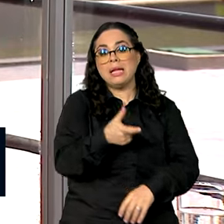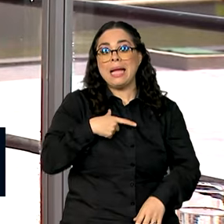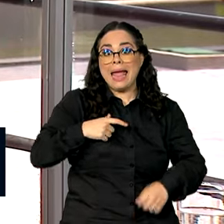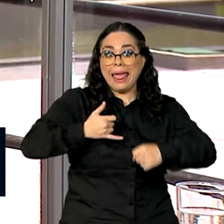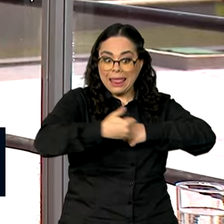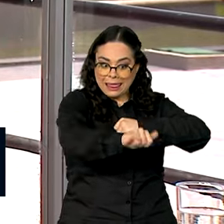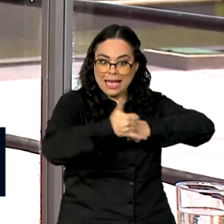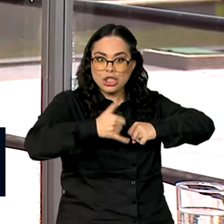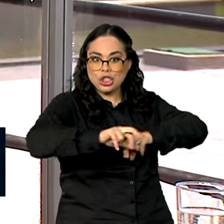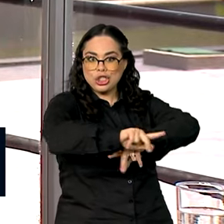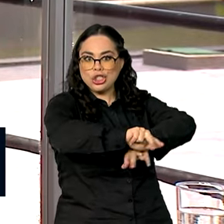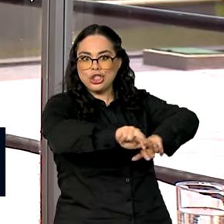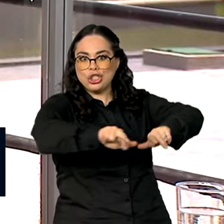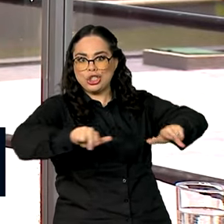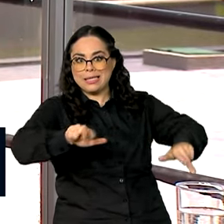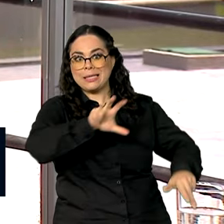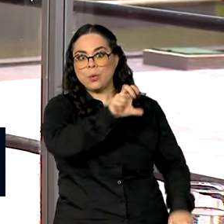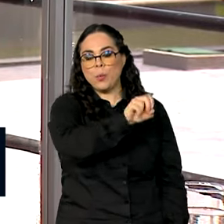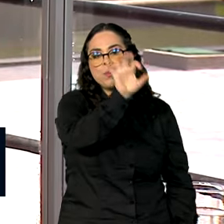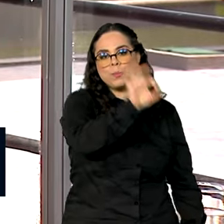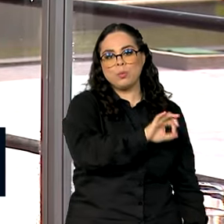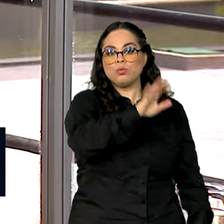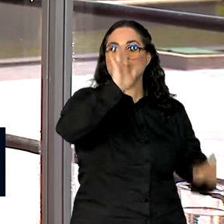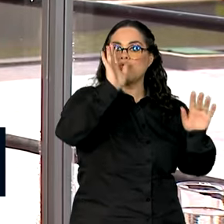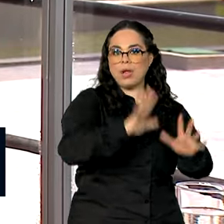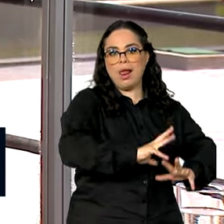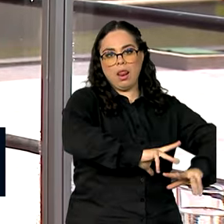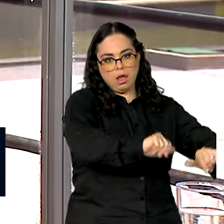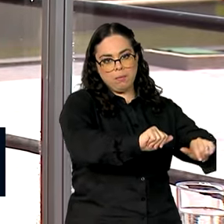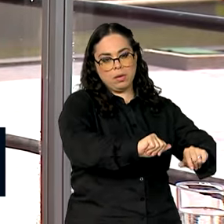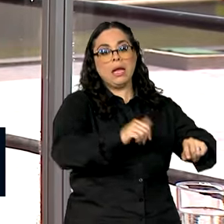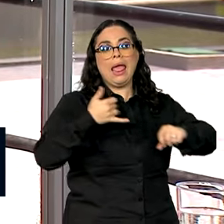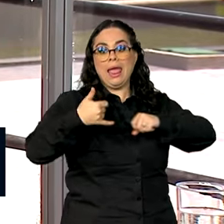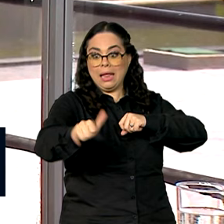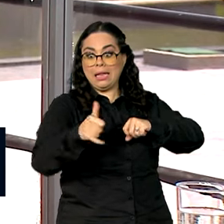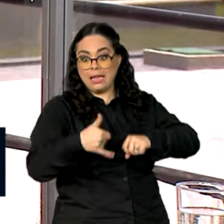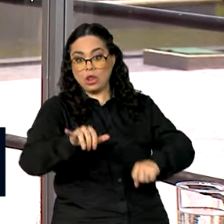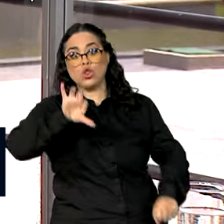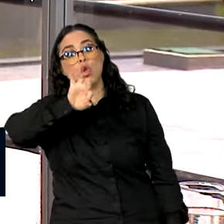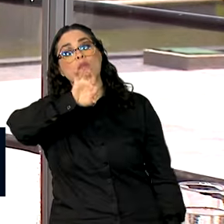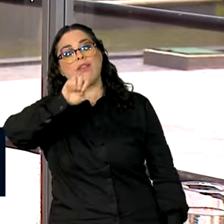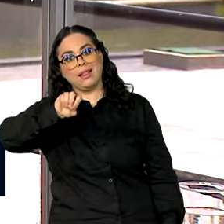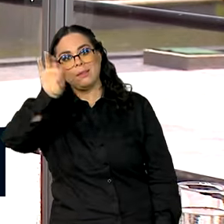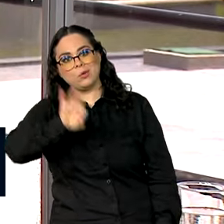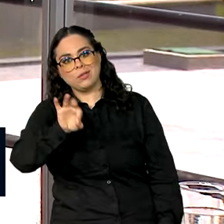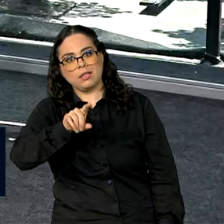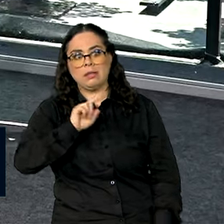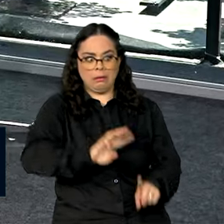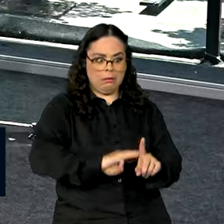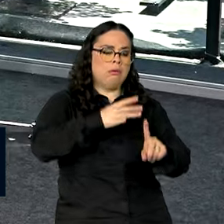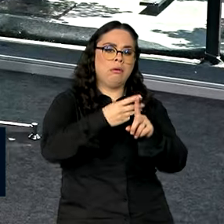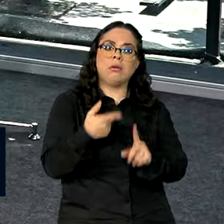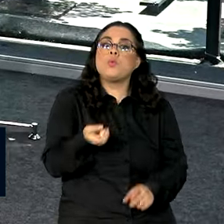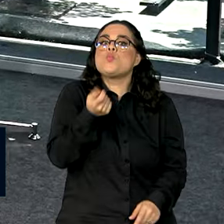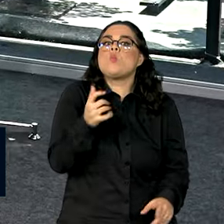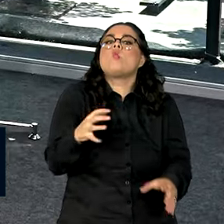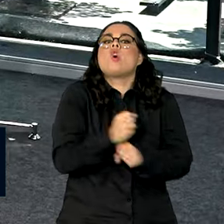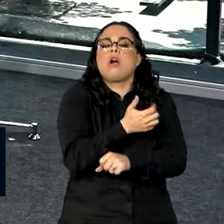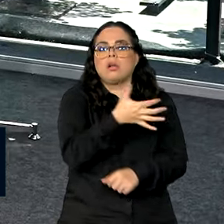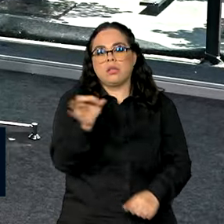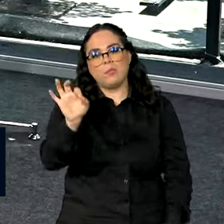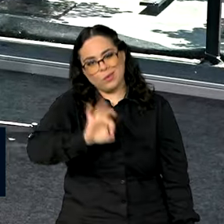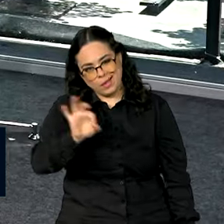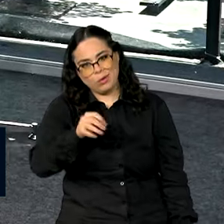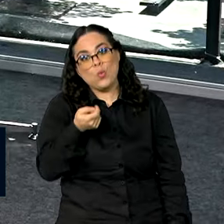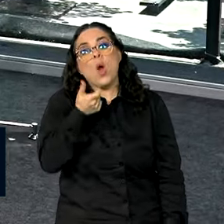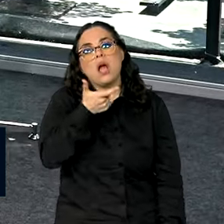energias 50% limpa e de energia elétrica 90%. Ou seja, não tem como triplicar porque para a energia elétrica já